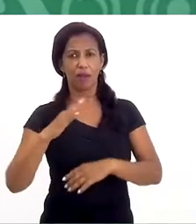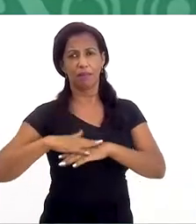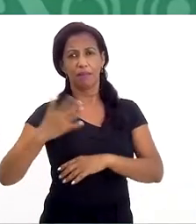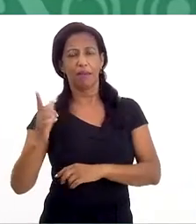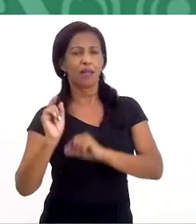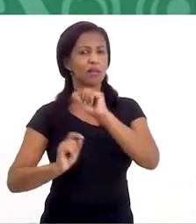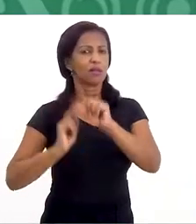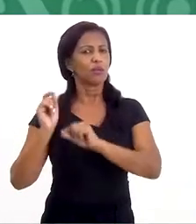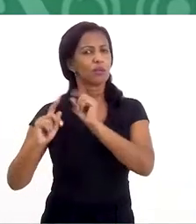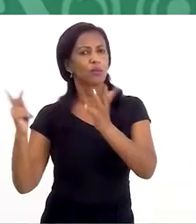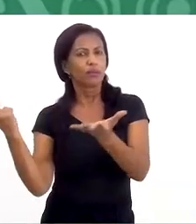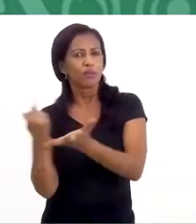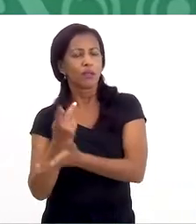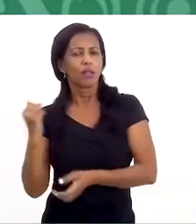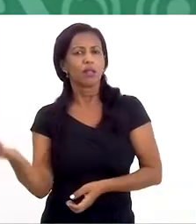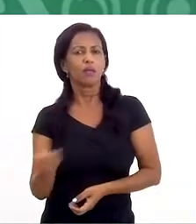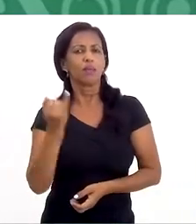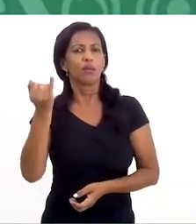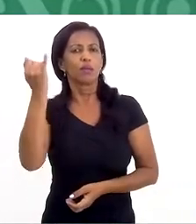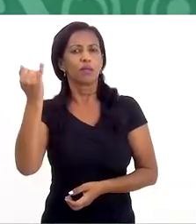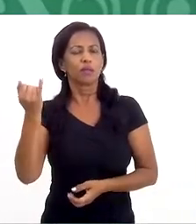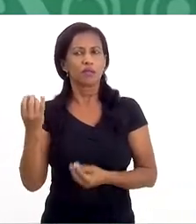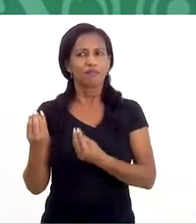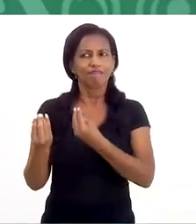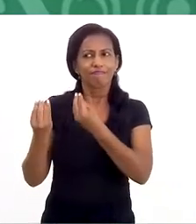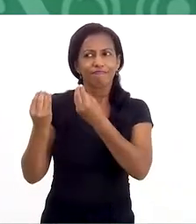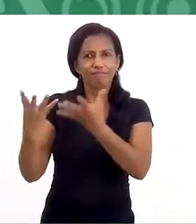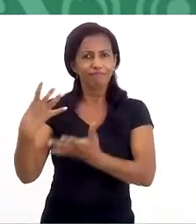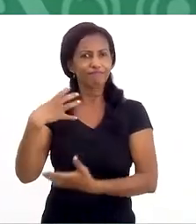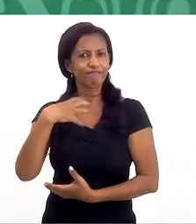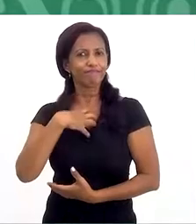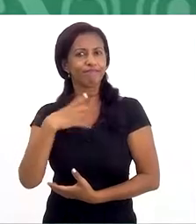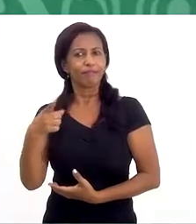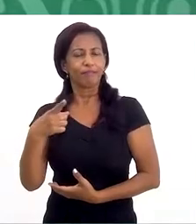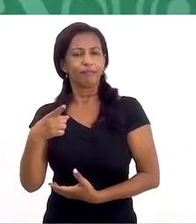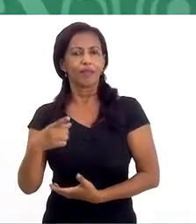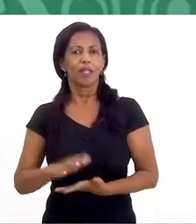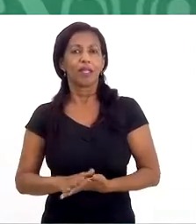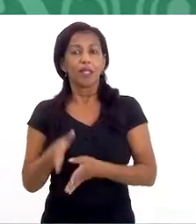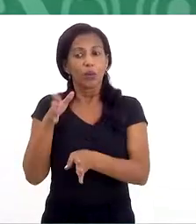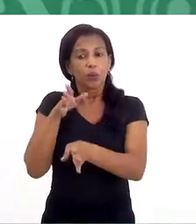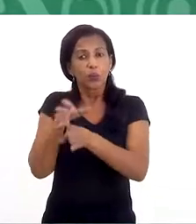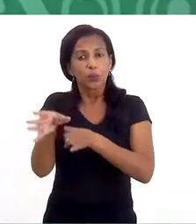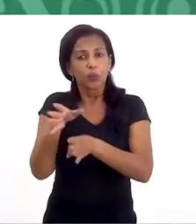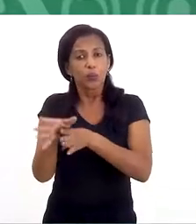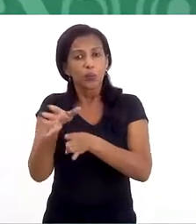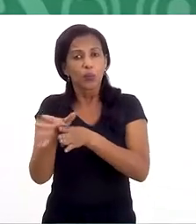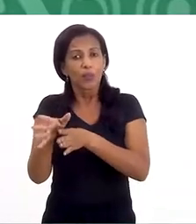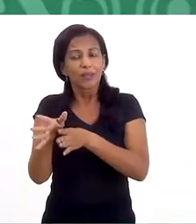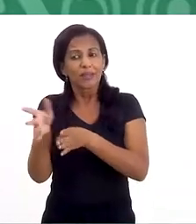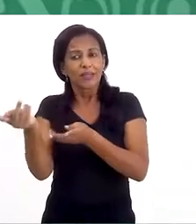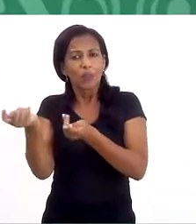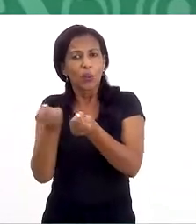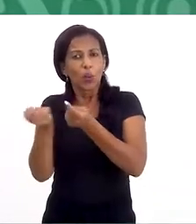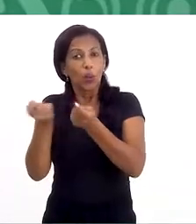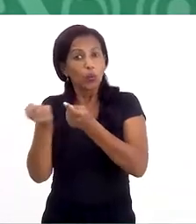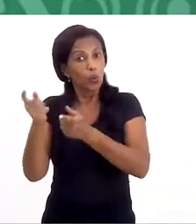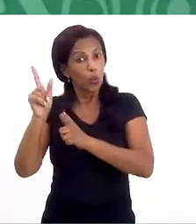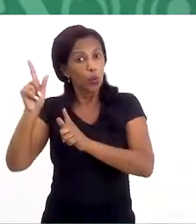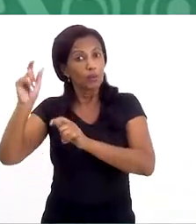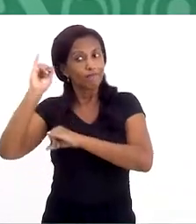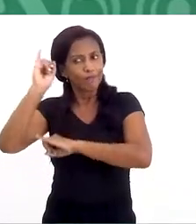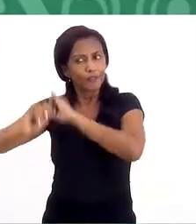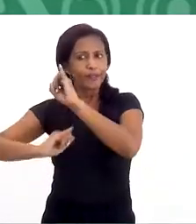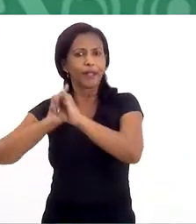um pouquinho melhor para a gente sobre esses casos, a importância de dar essa escuta para essas crianças e a orientação desse controle virtual